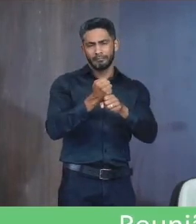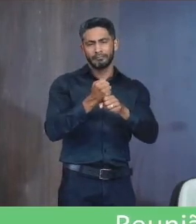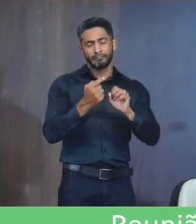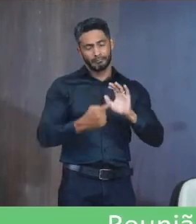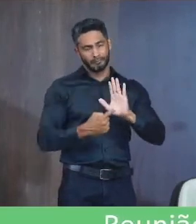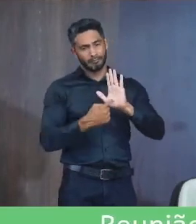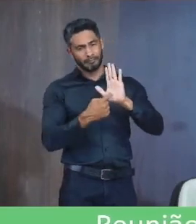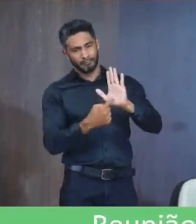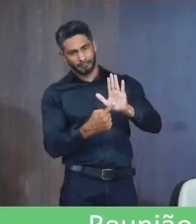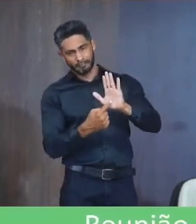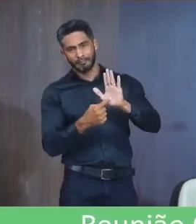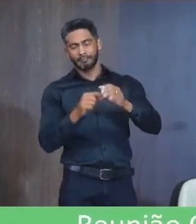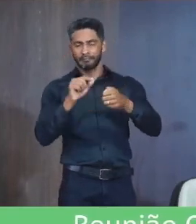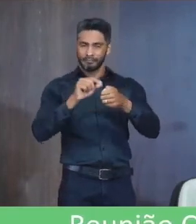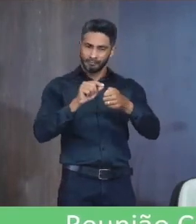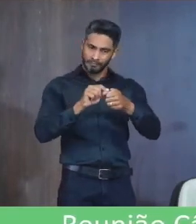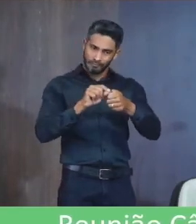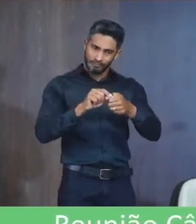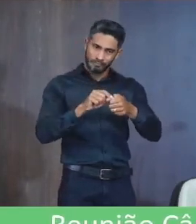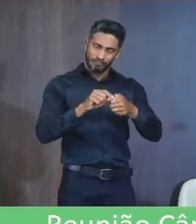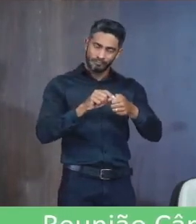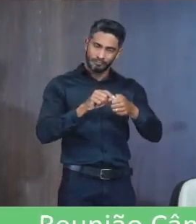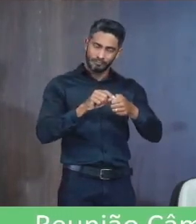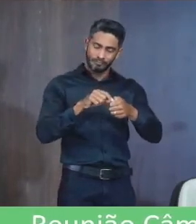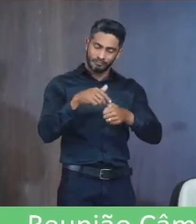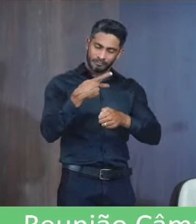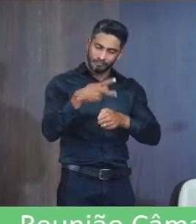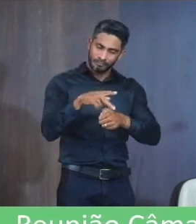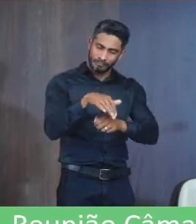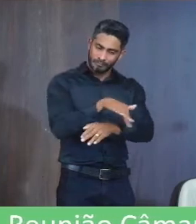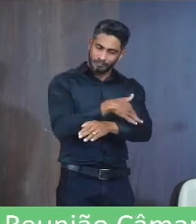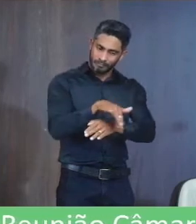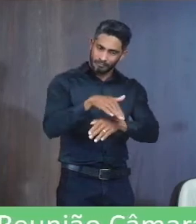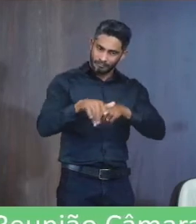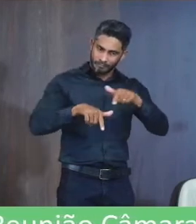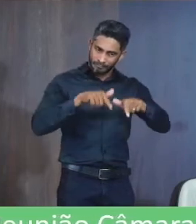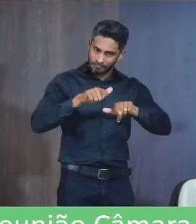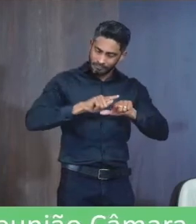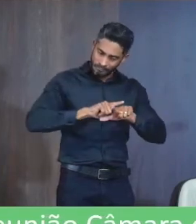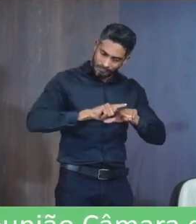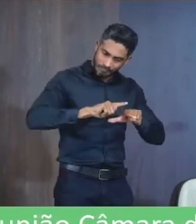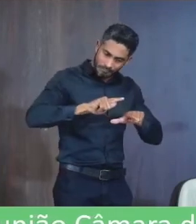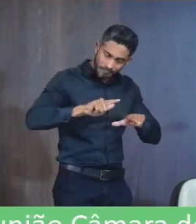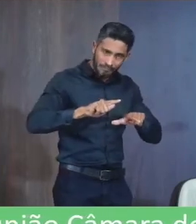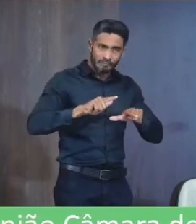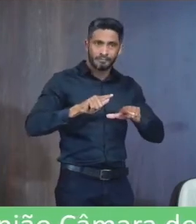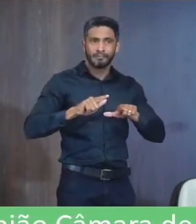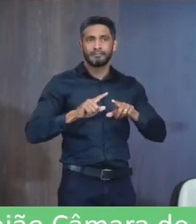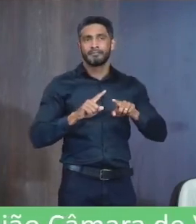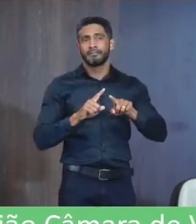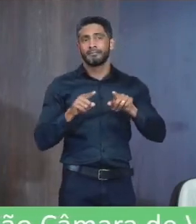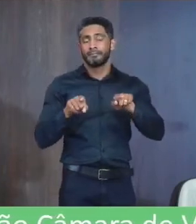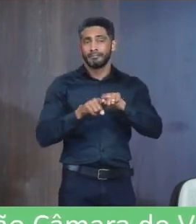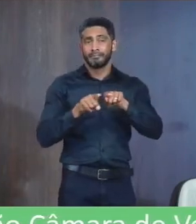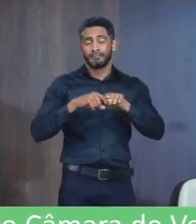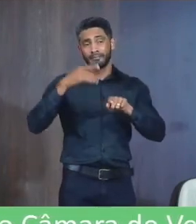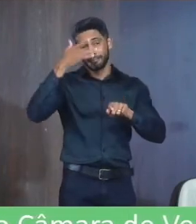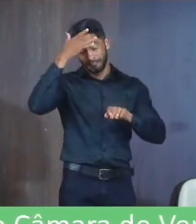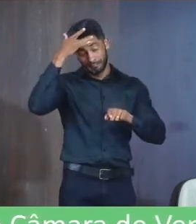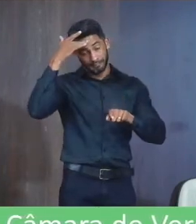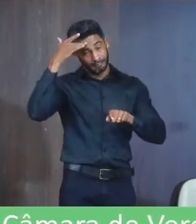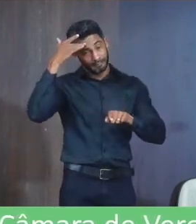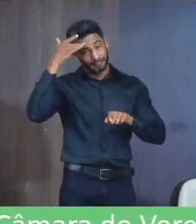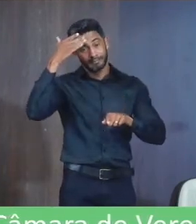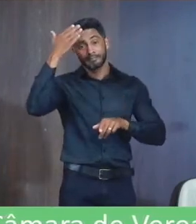Quando eles estavam fazendo Lá o serviço E não E o pessoal também Não estava aprovando o